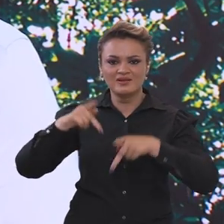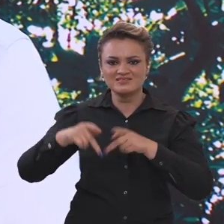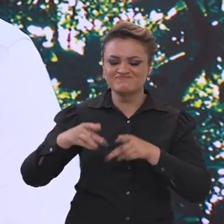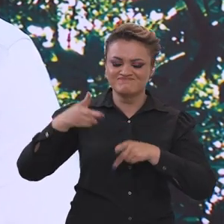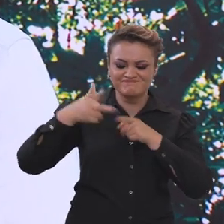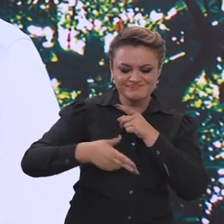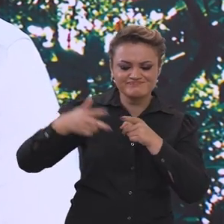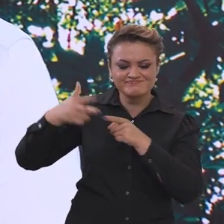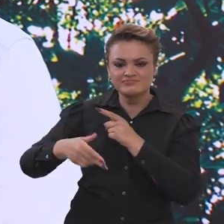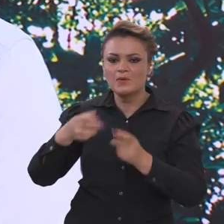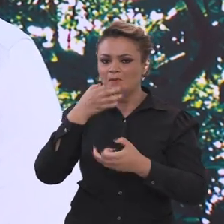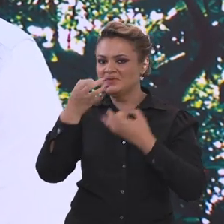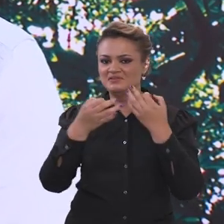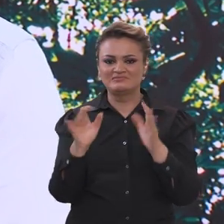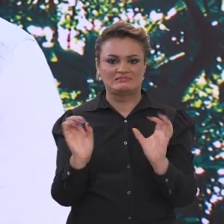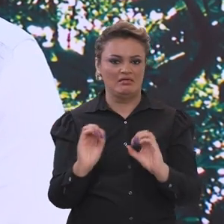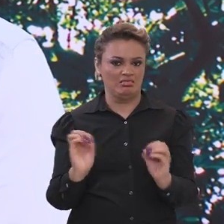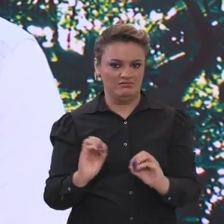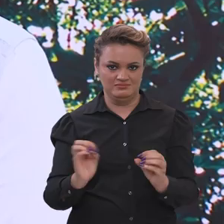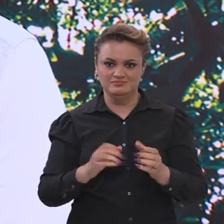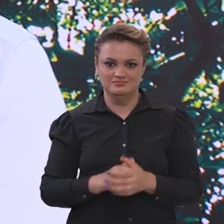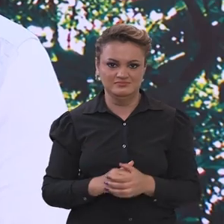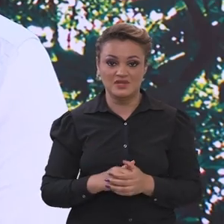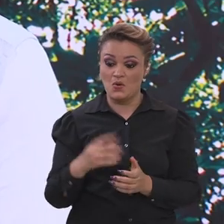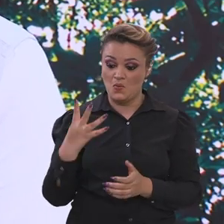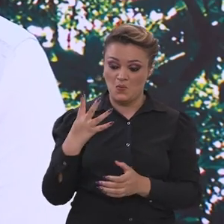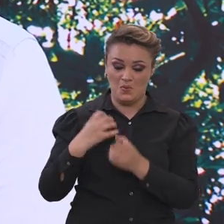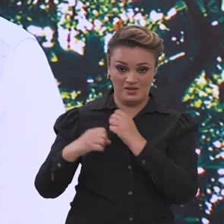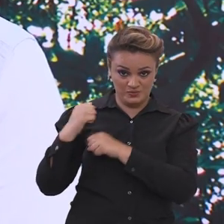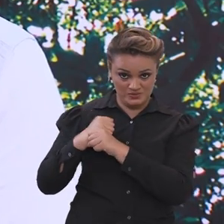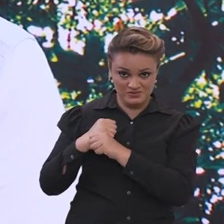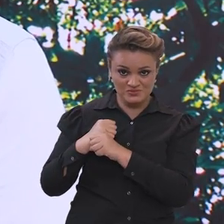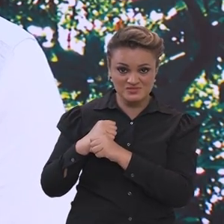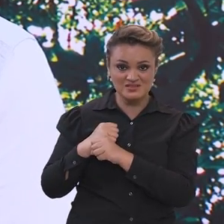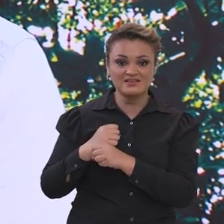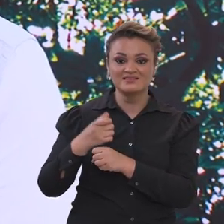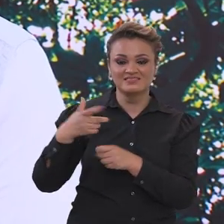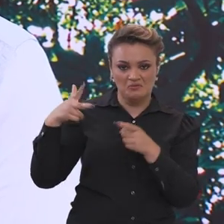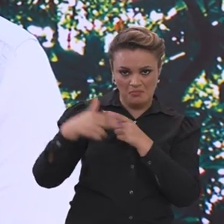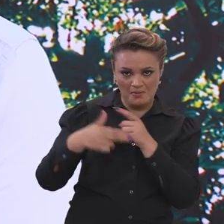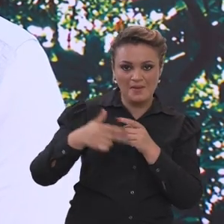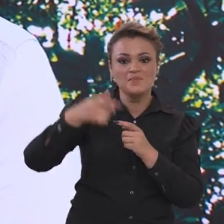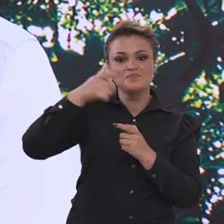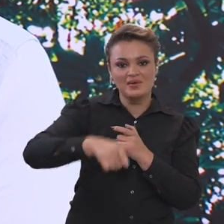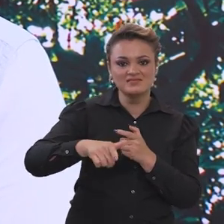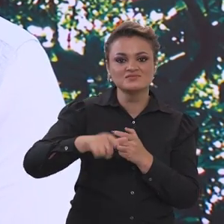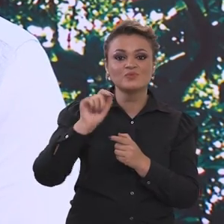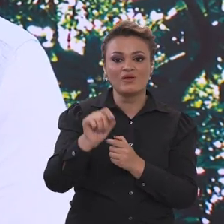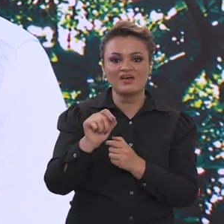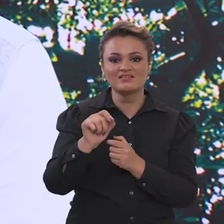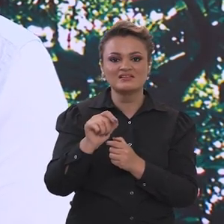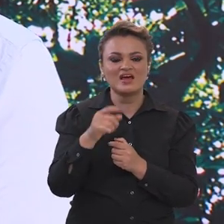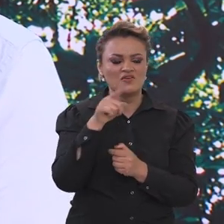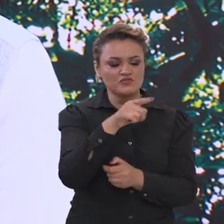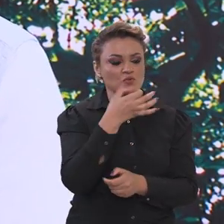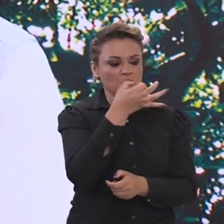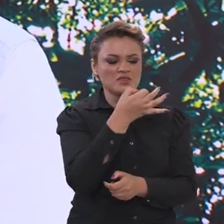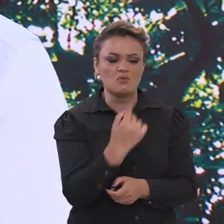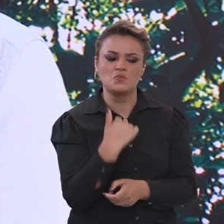participação social no nosso país. Os últimos quatro anos, além disso, houve um processo de